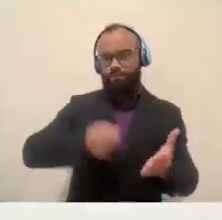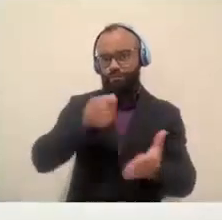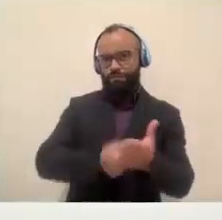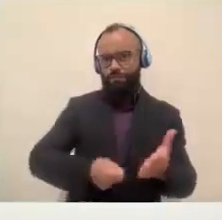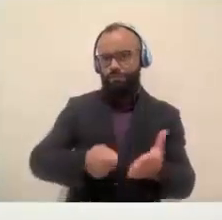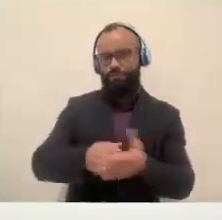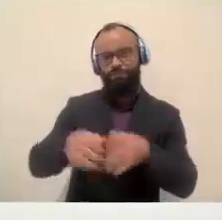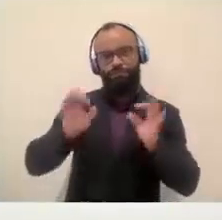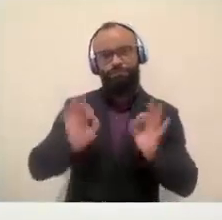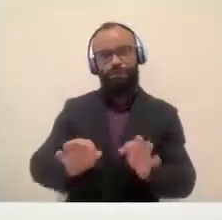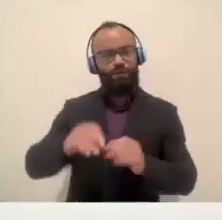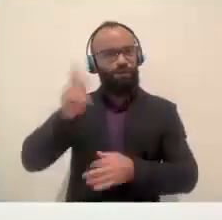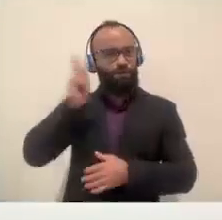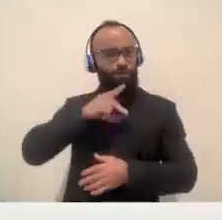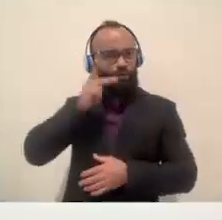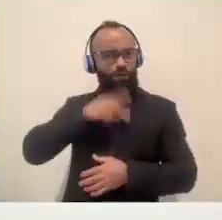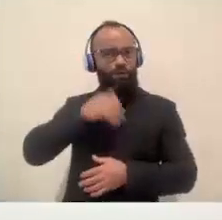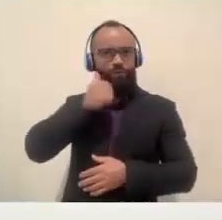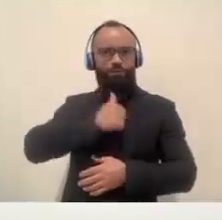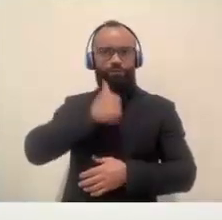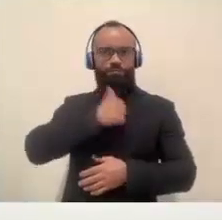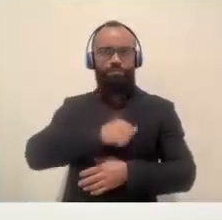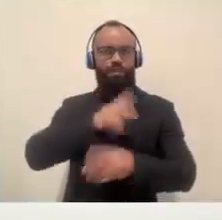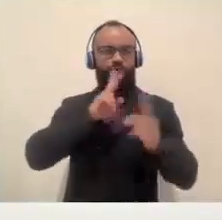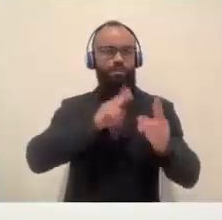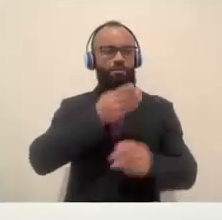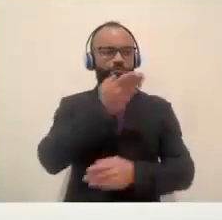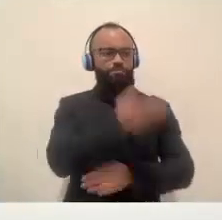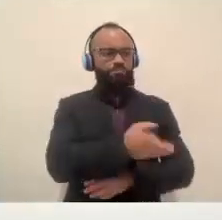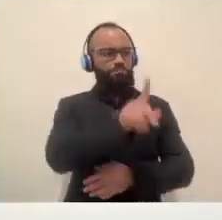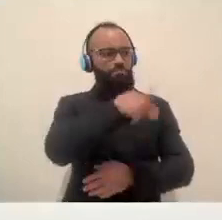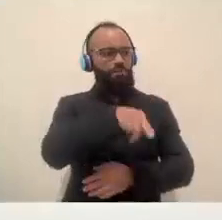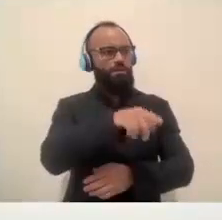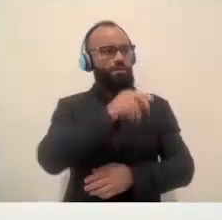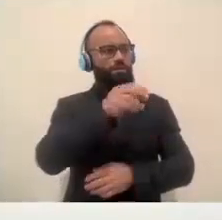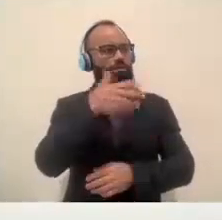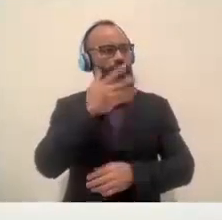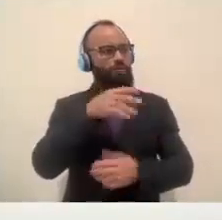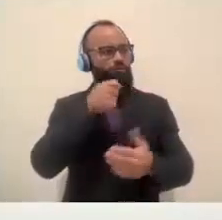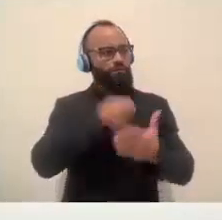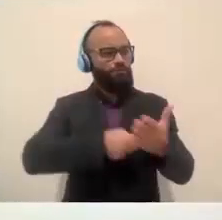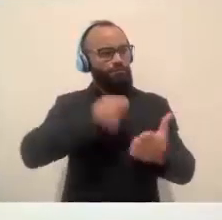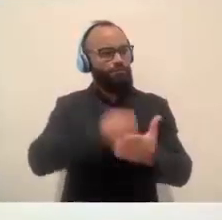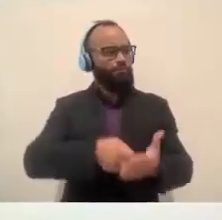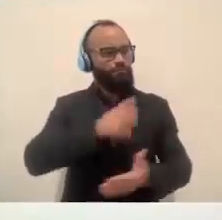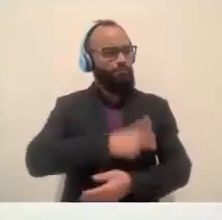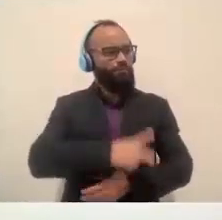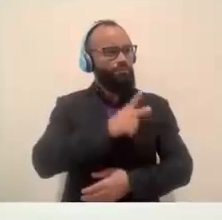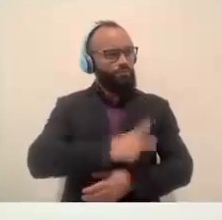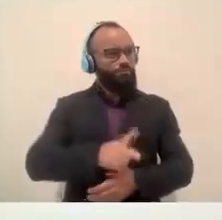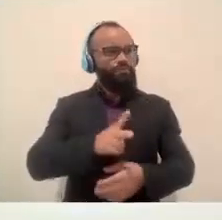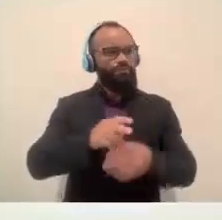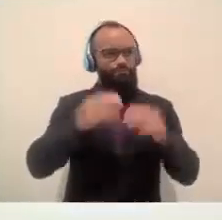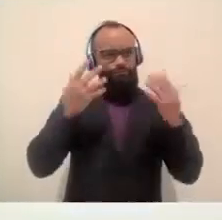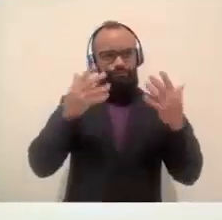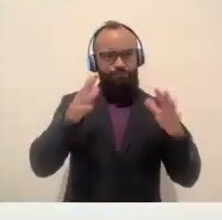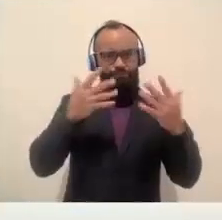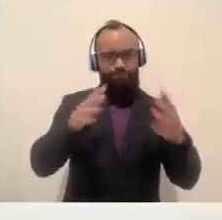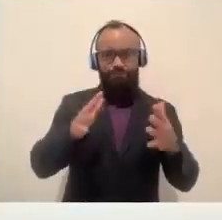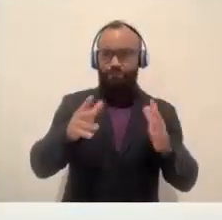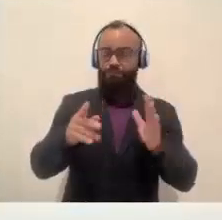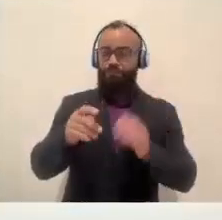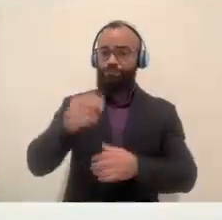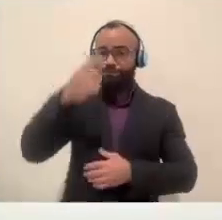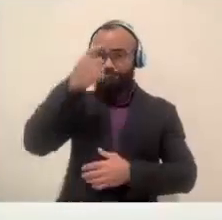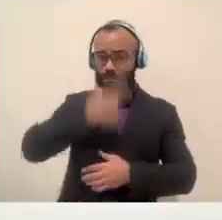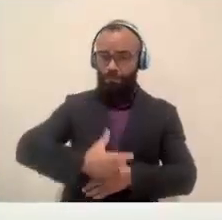Procuradoria da Mulher, você como uma mulher, e sempre o fez aqui na Câmara de Vereadores, parabenizar, enquanto vereador, enquanto homem,